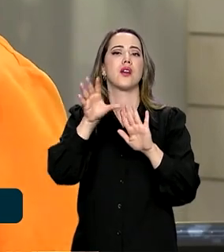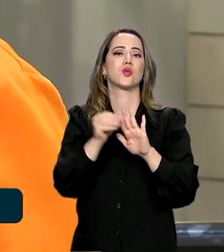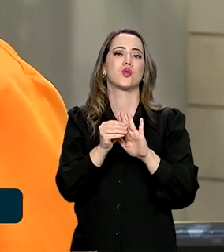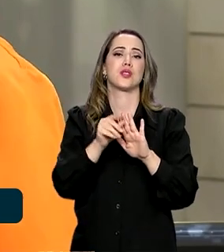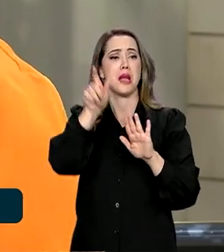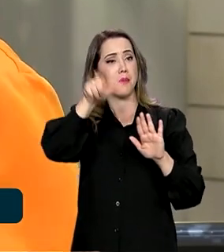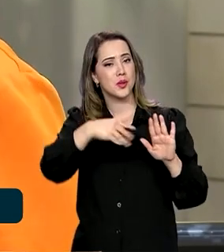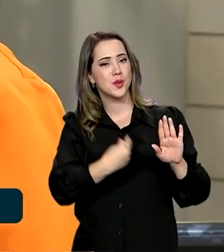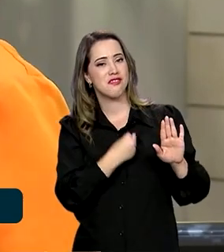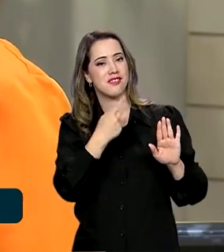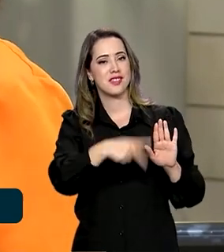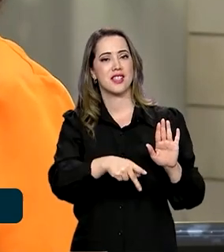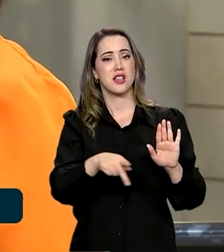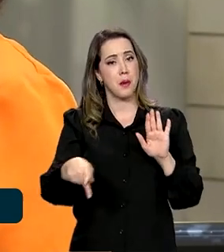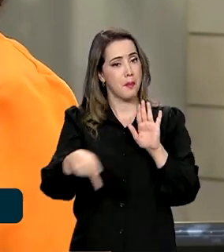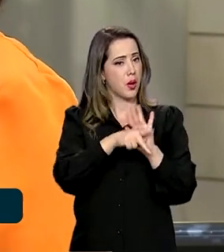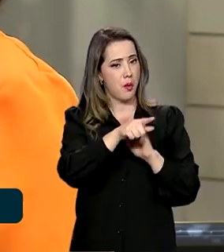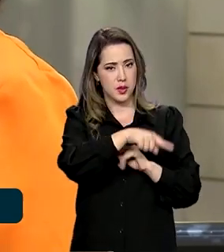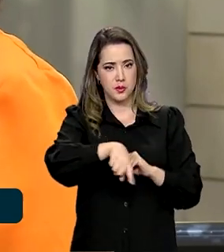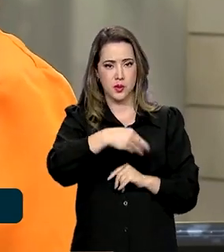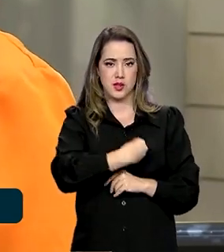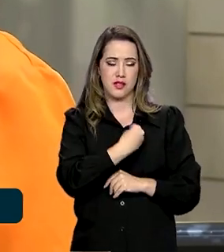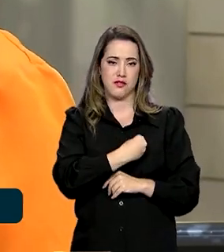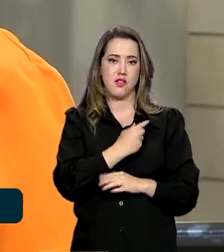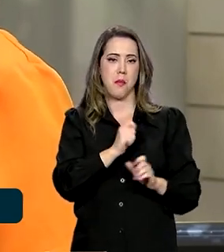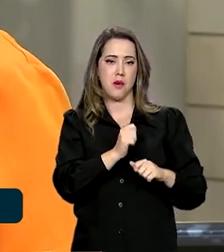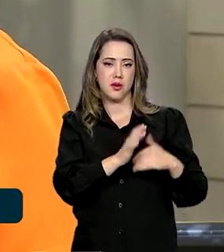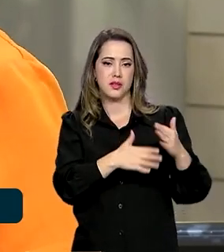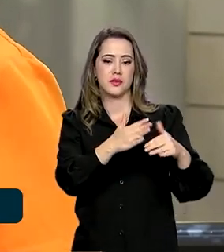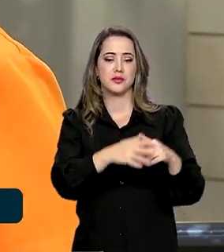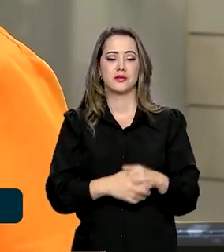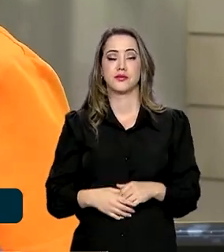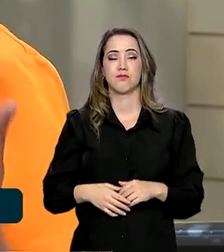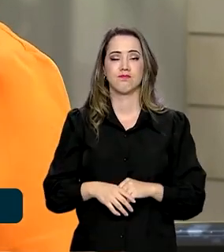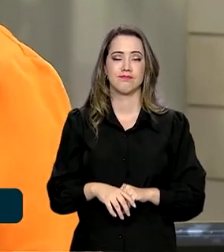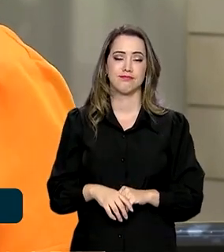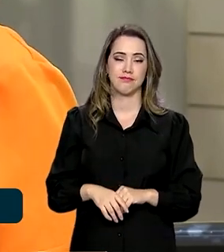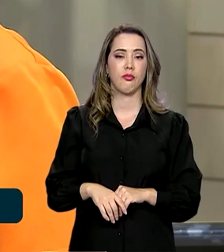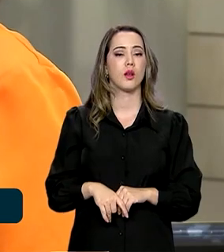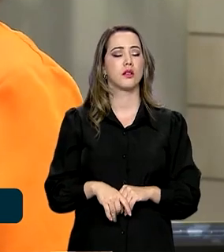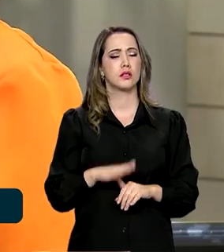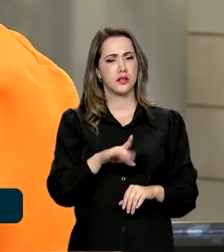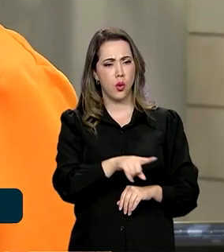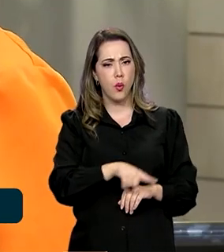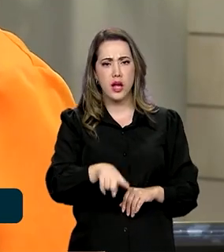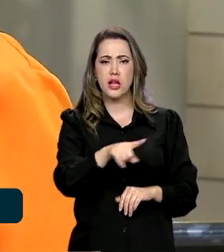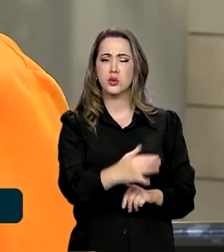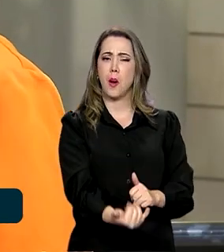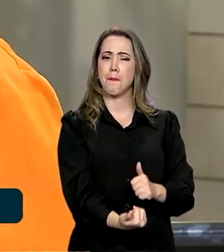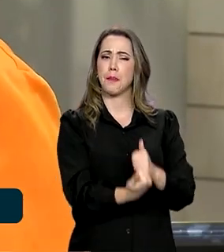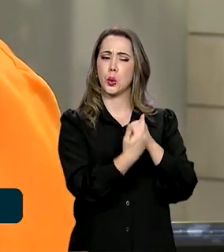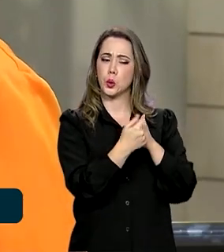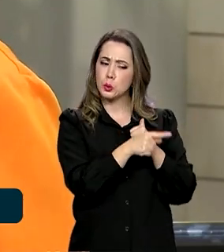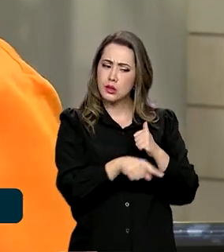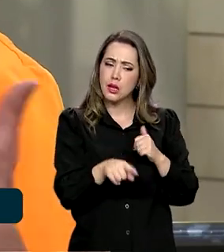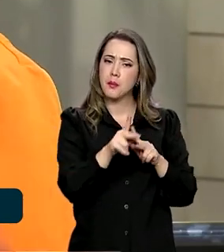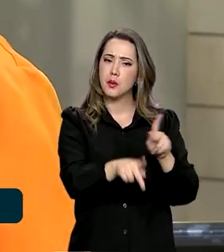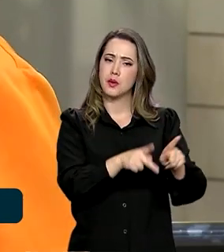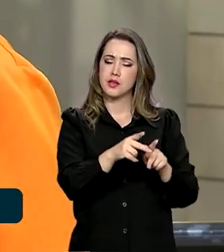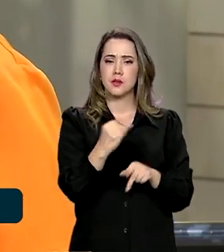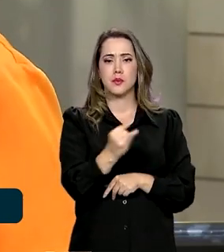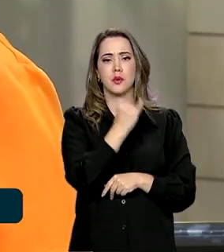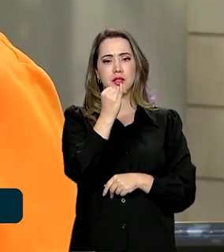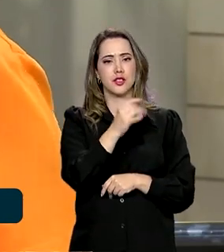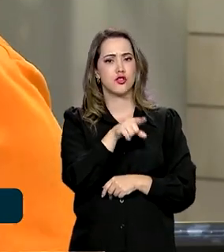vivências que só elas próprias podem desenvolver. Então, a contribuição e esse diálogo, ele é decisivo e foi